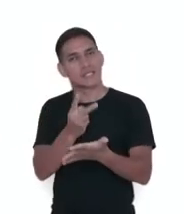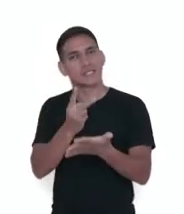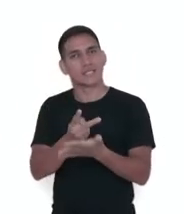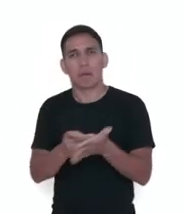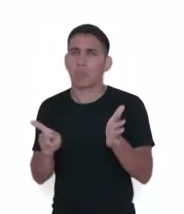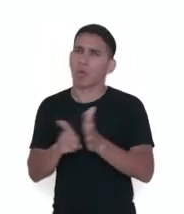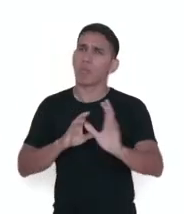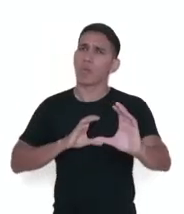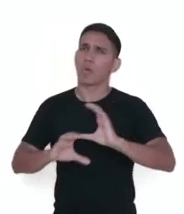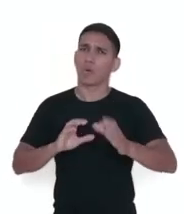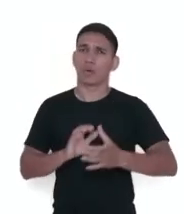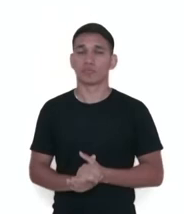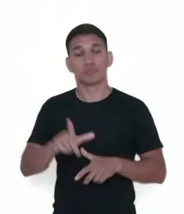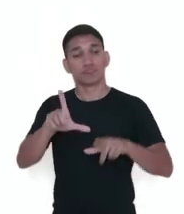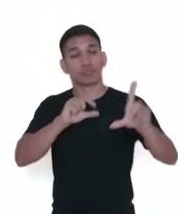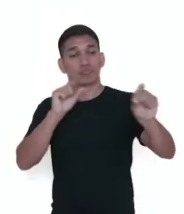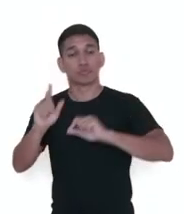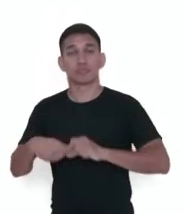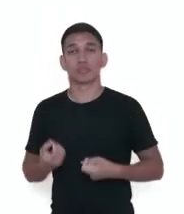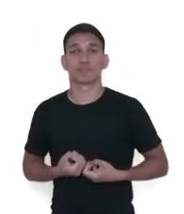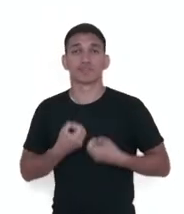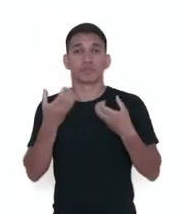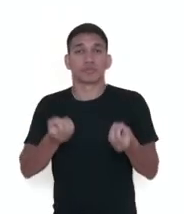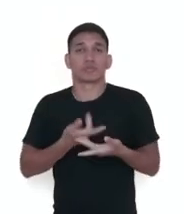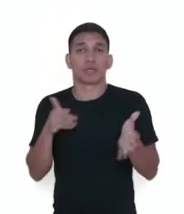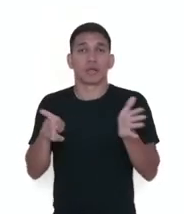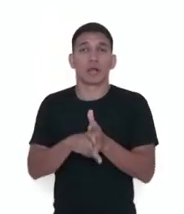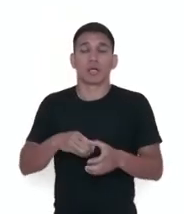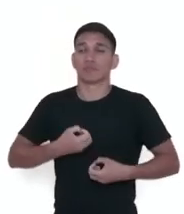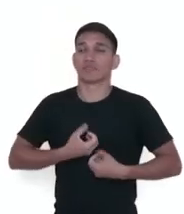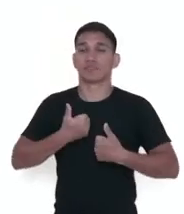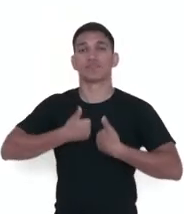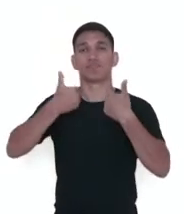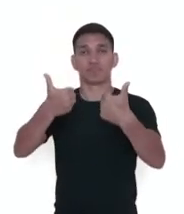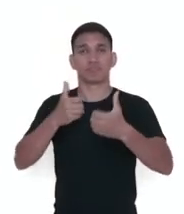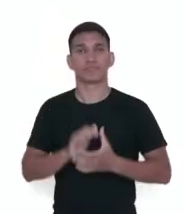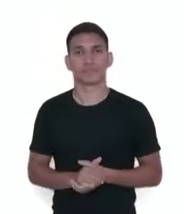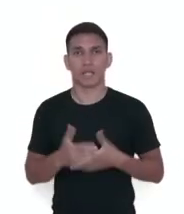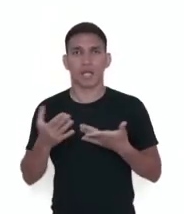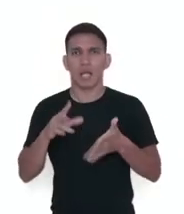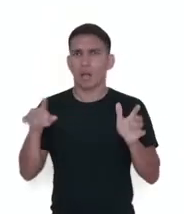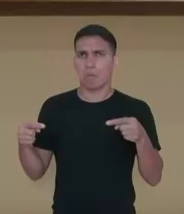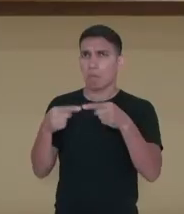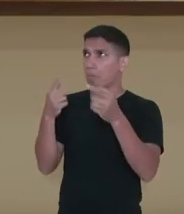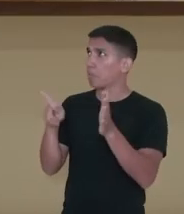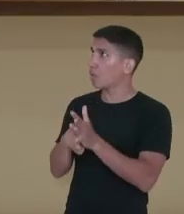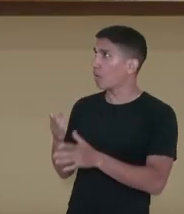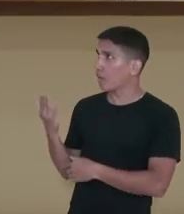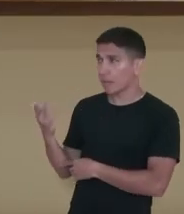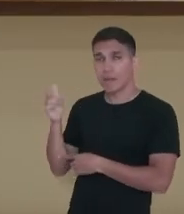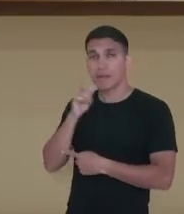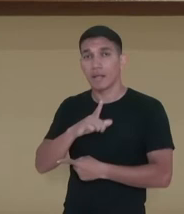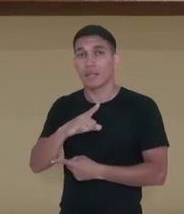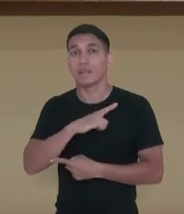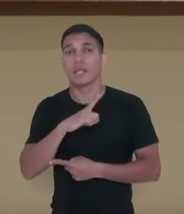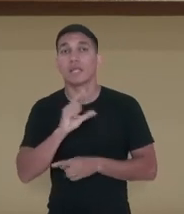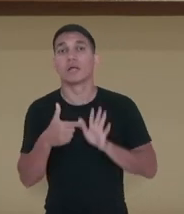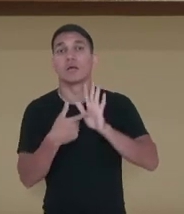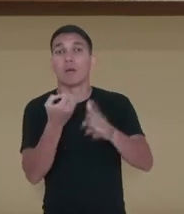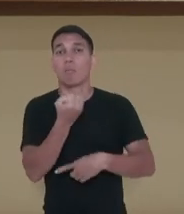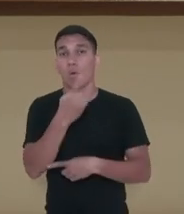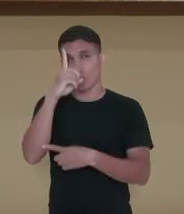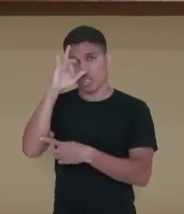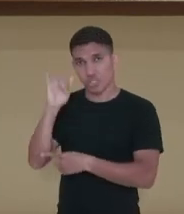comunicam. Escolher palavras com carga afetiva positiva. Nesse parágrafo, a palavra bom dia é composta por